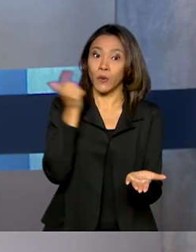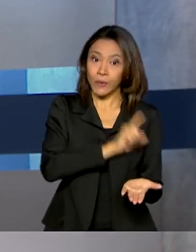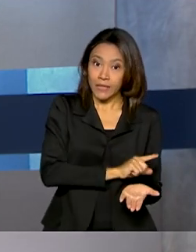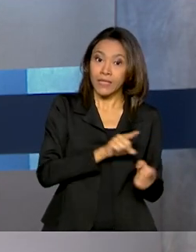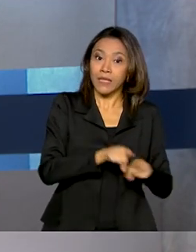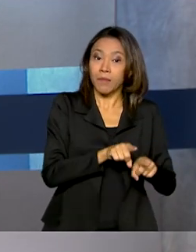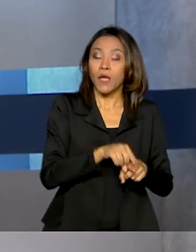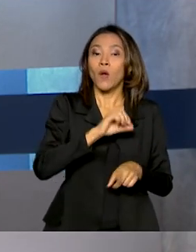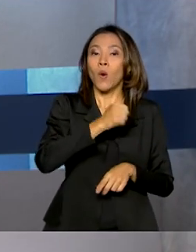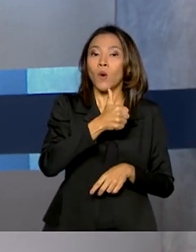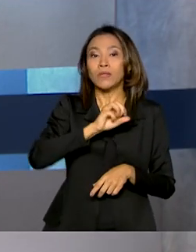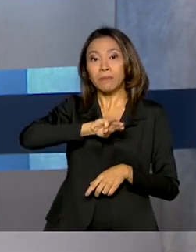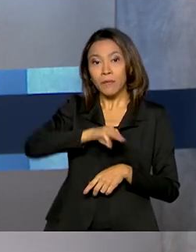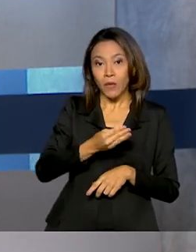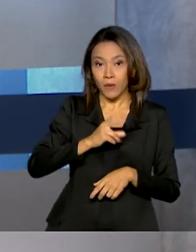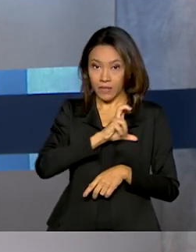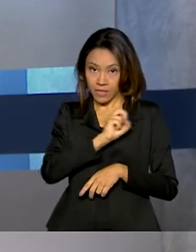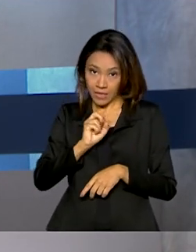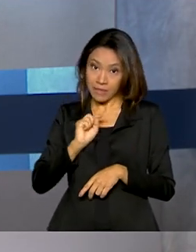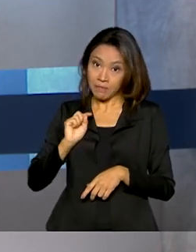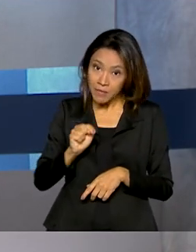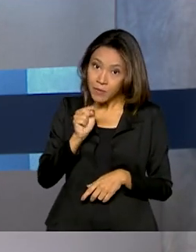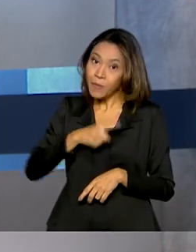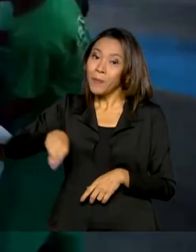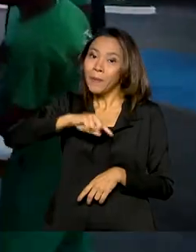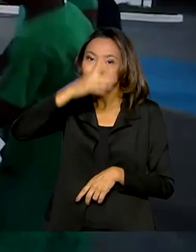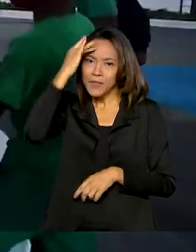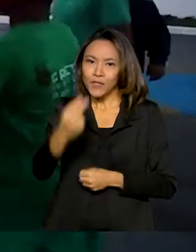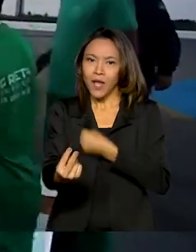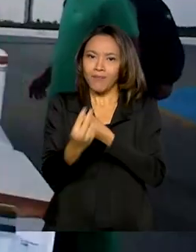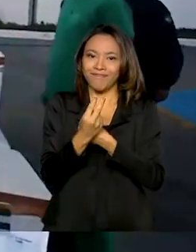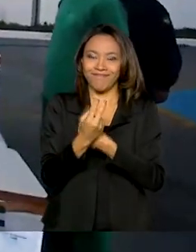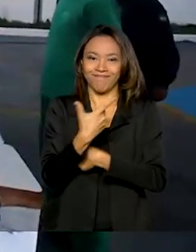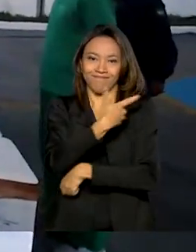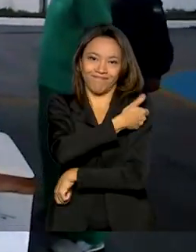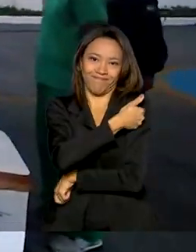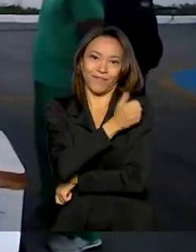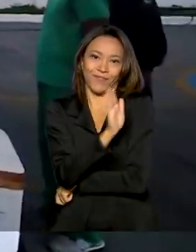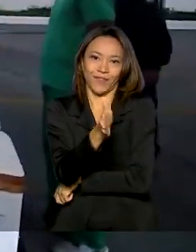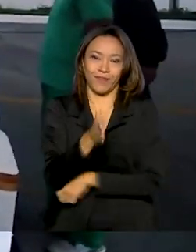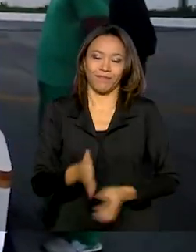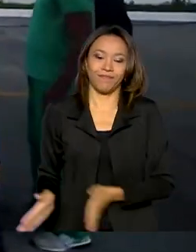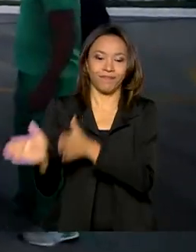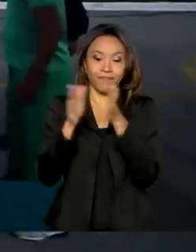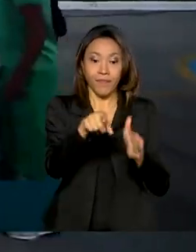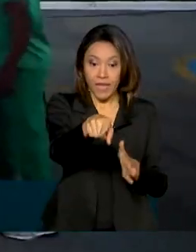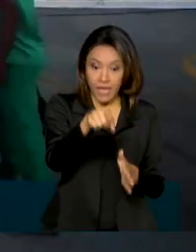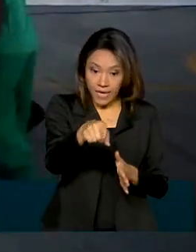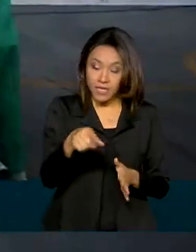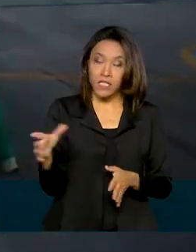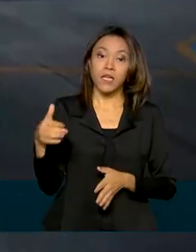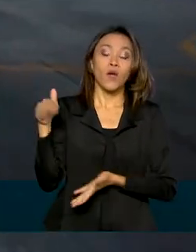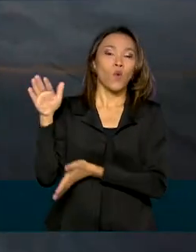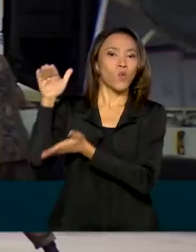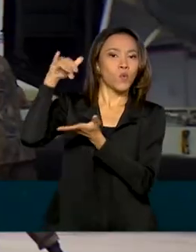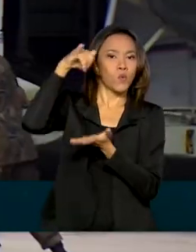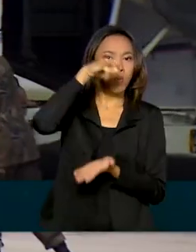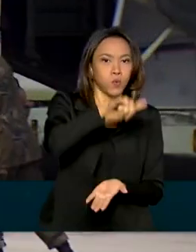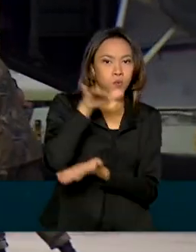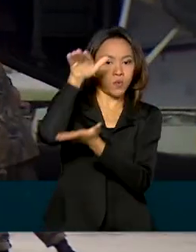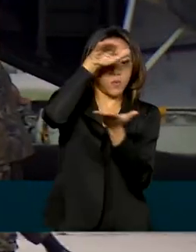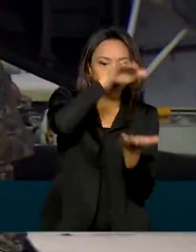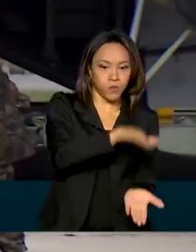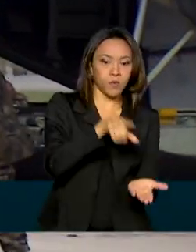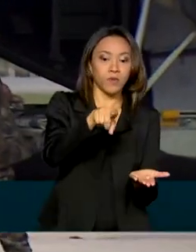,5 milhões de pessoas imunizadas. Os voos com o sétimo lote da vacina Sinovac-Butantan